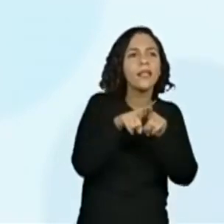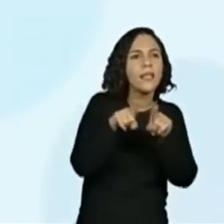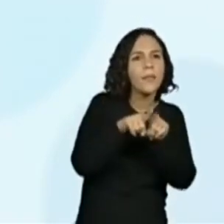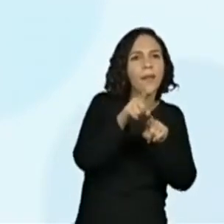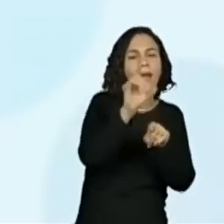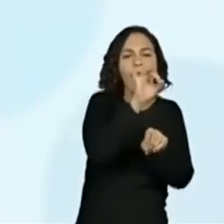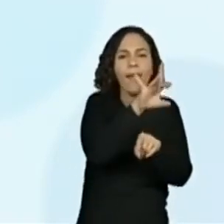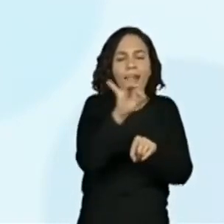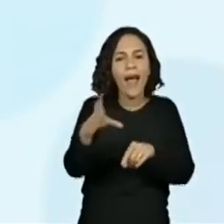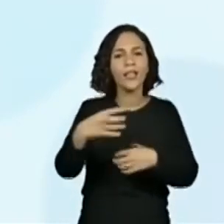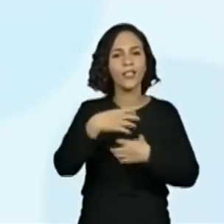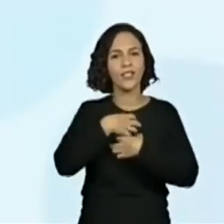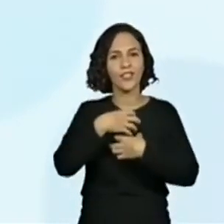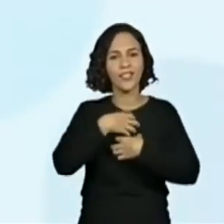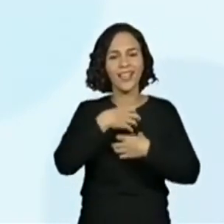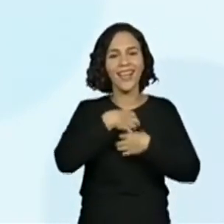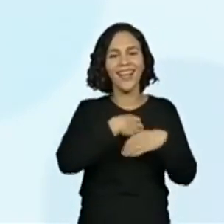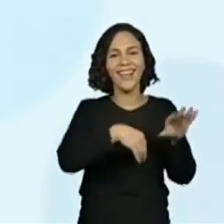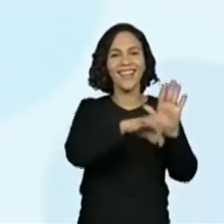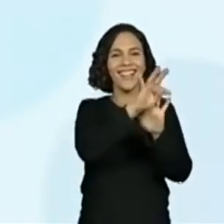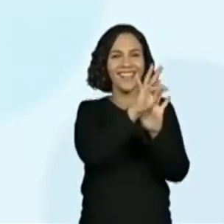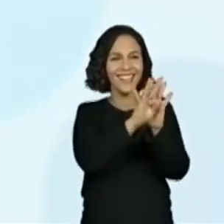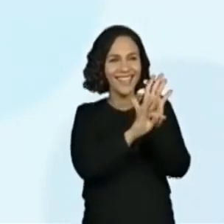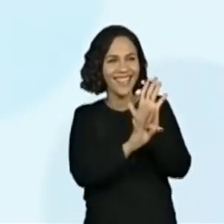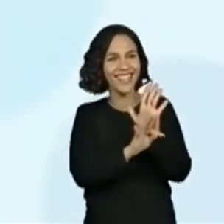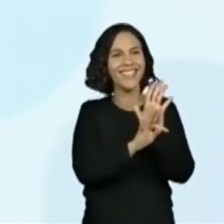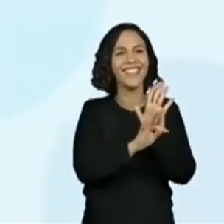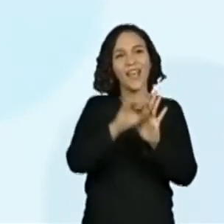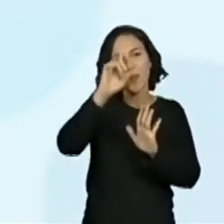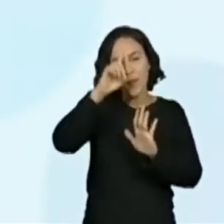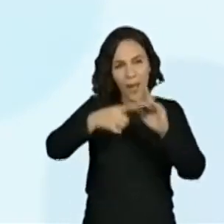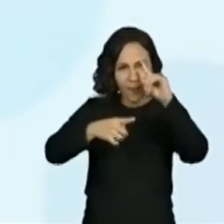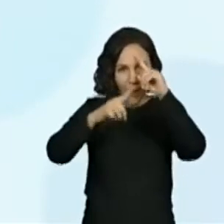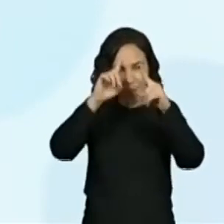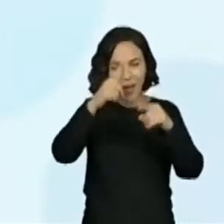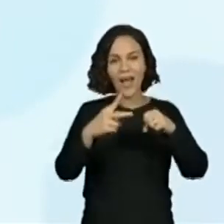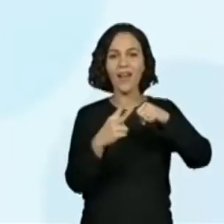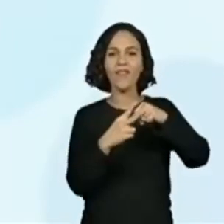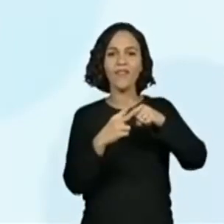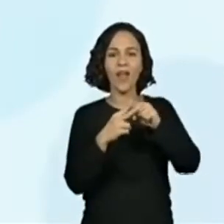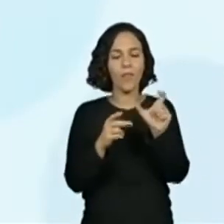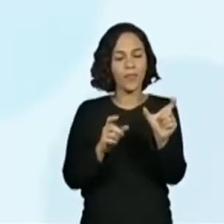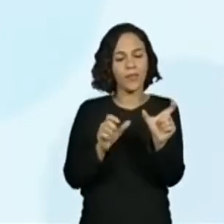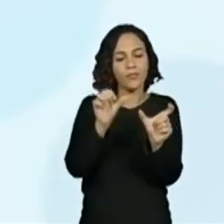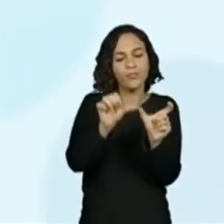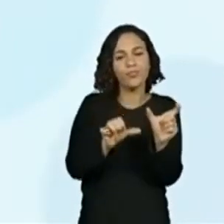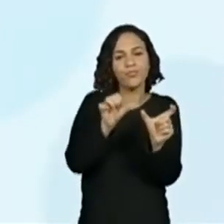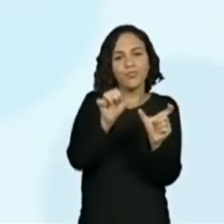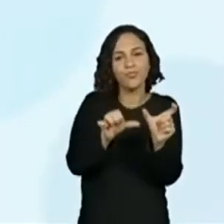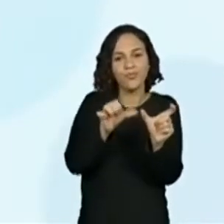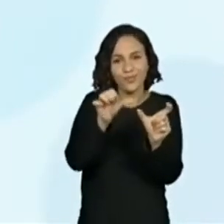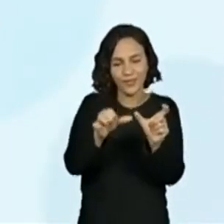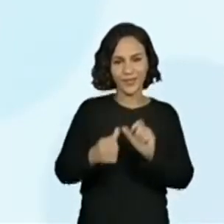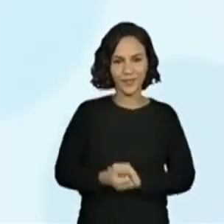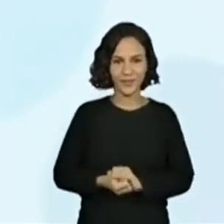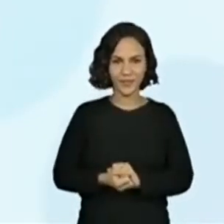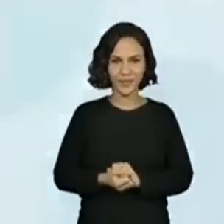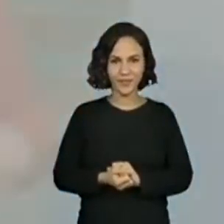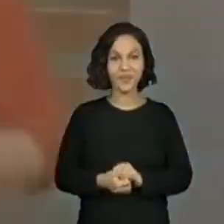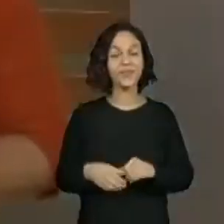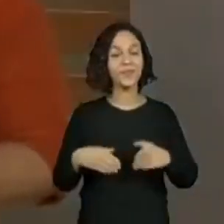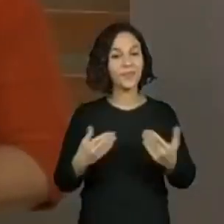Predomínio de verbos no imperativo ou infinitivo, por exemplo. Turminha, hoje nós vamos conhecer